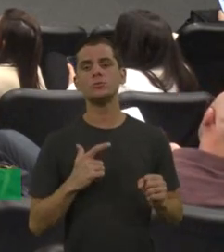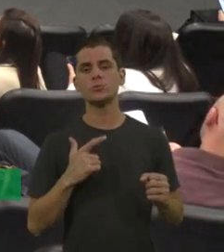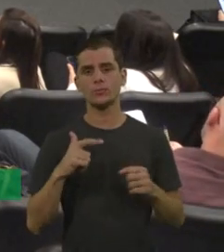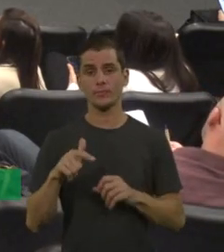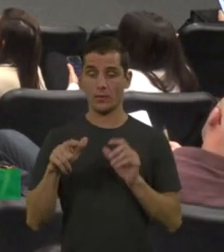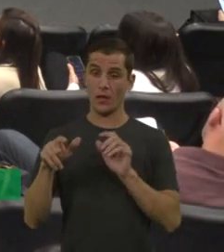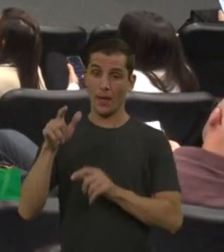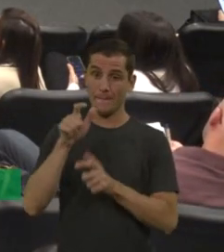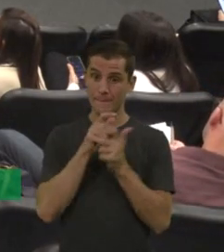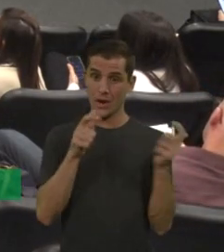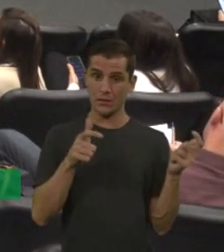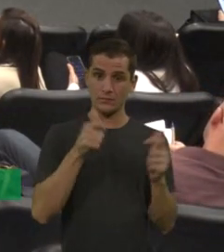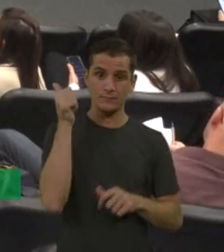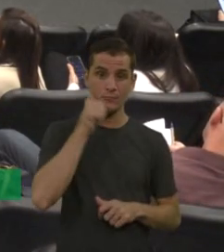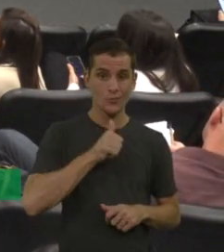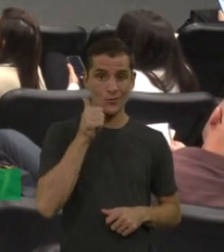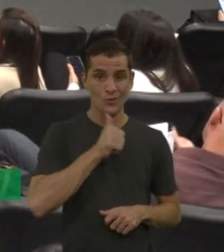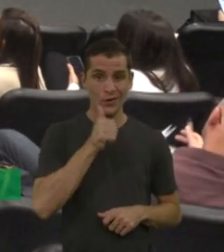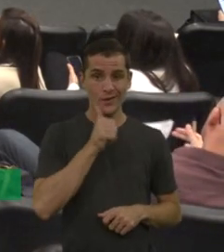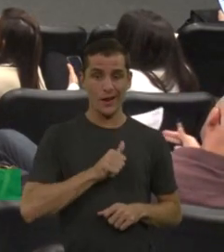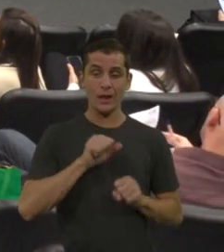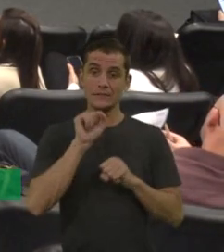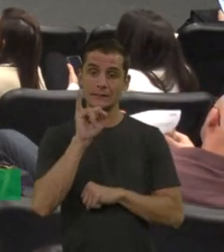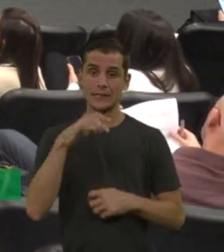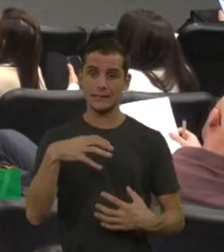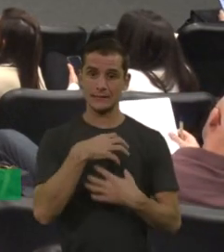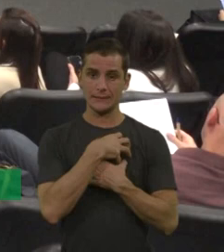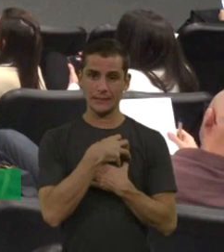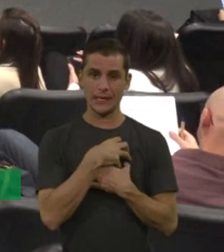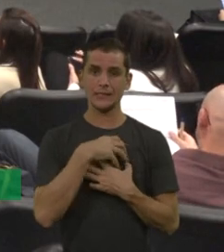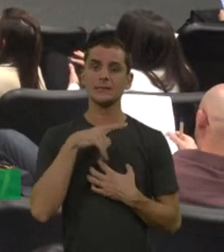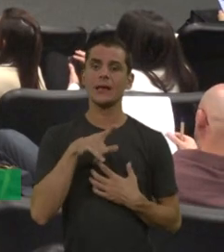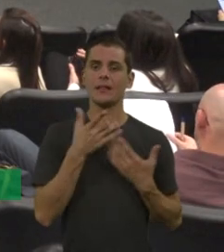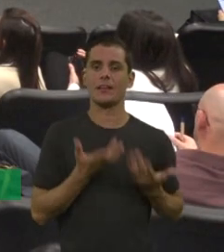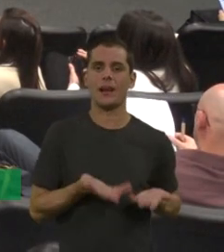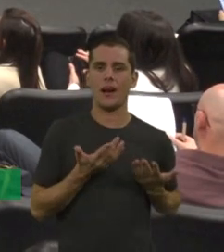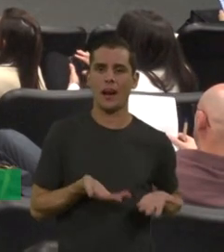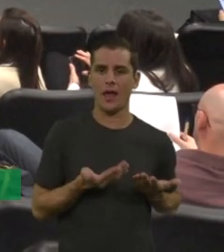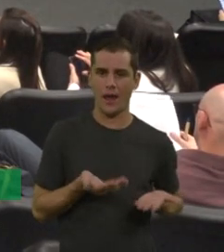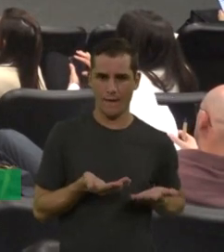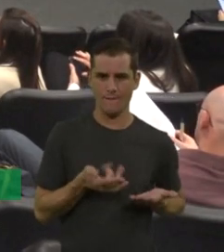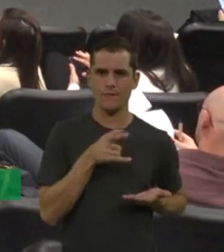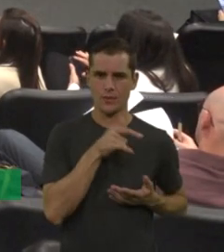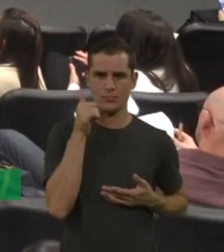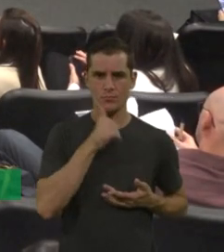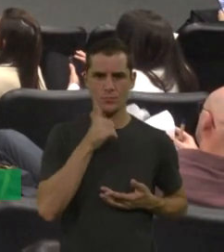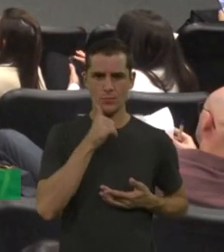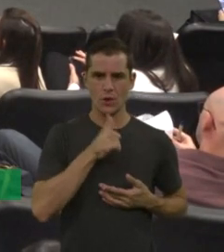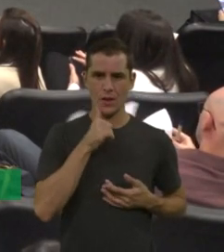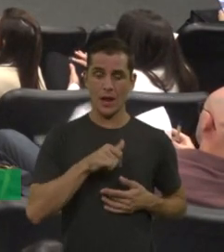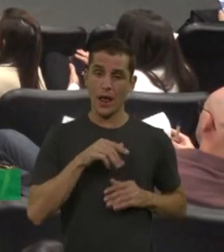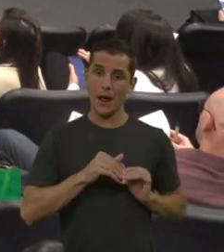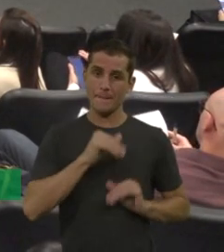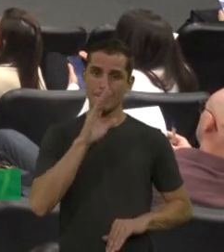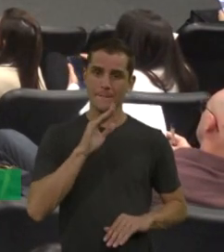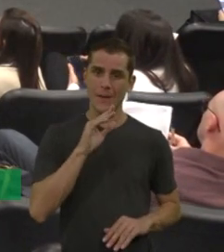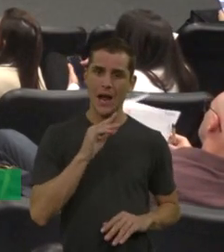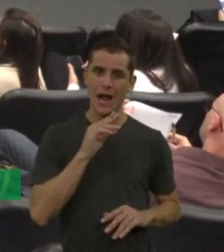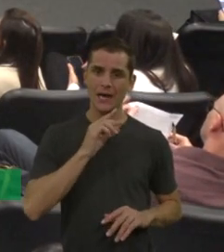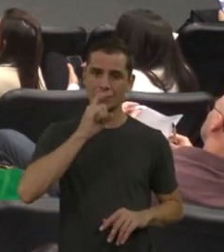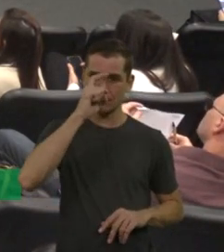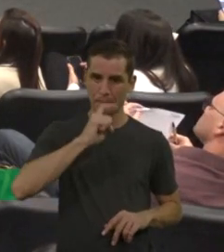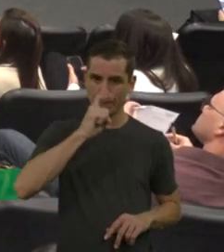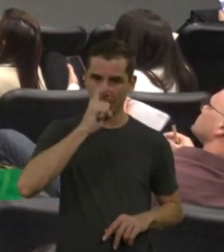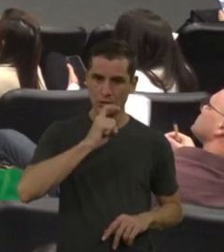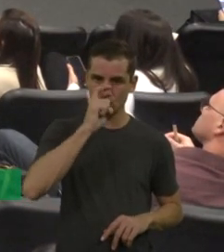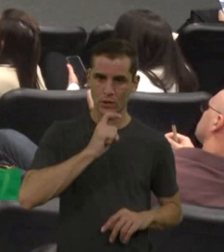quando têm sintomas, são muito leves. Em geral, aumento do fluxo menstrual. Mas, em geral, são